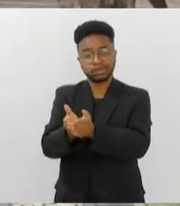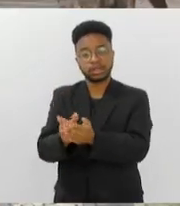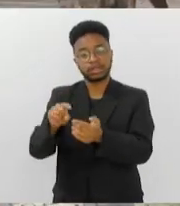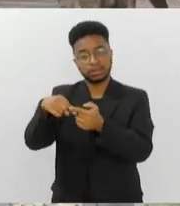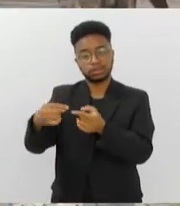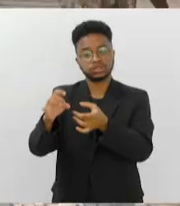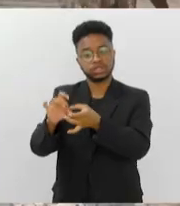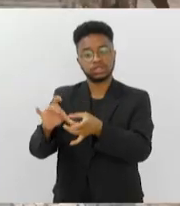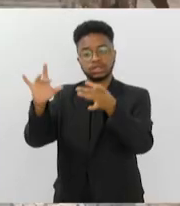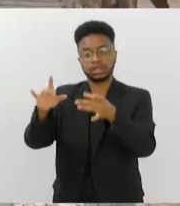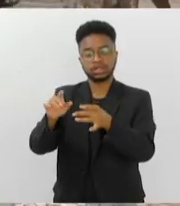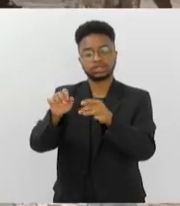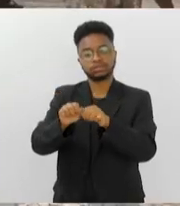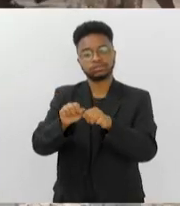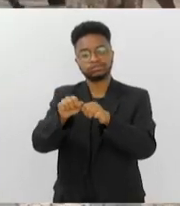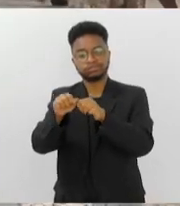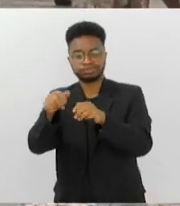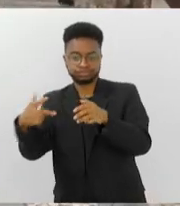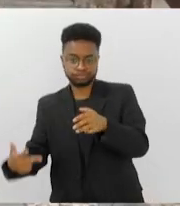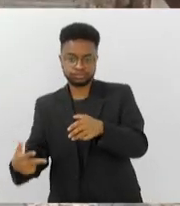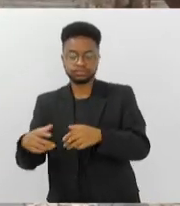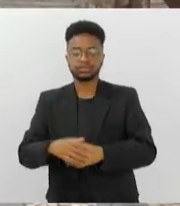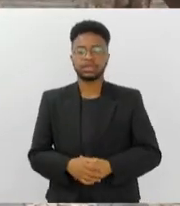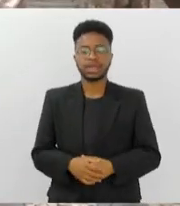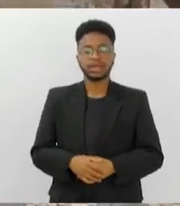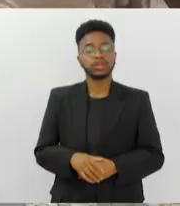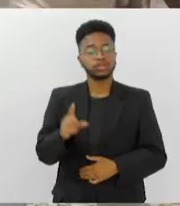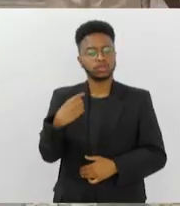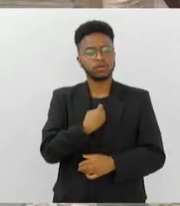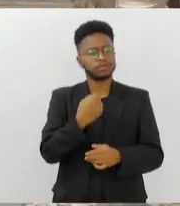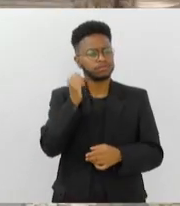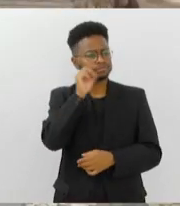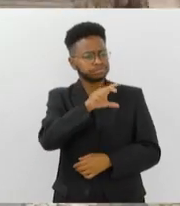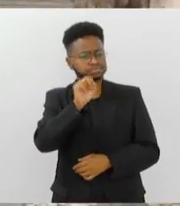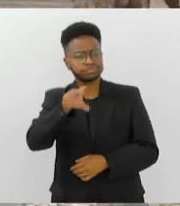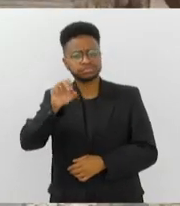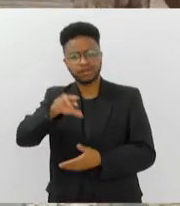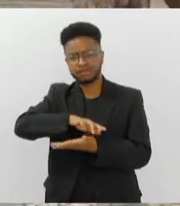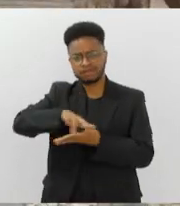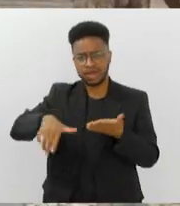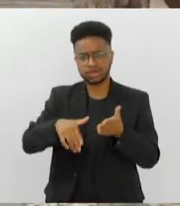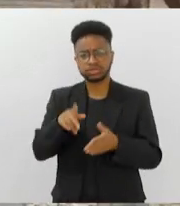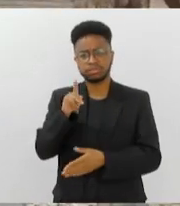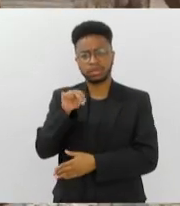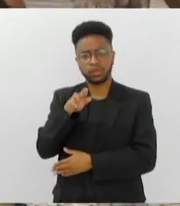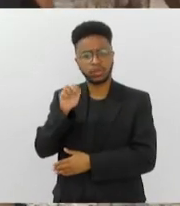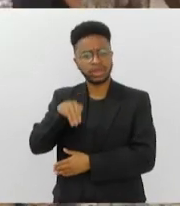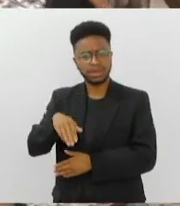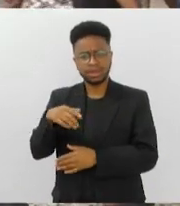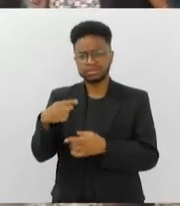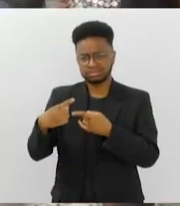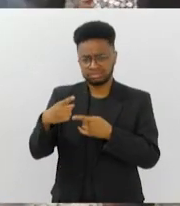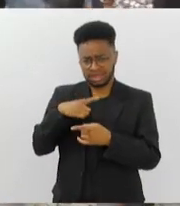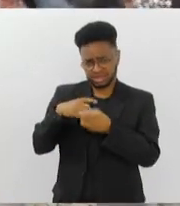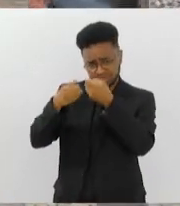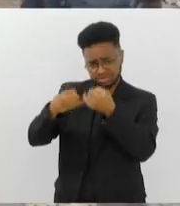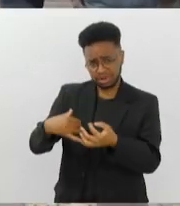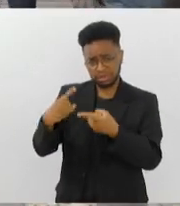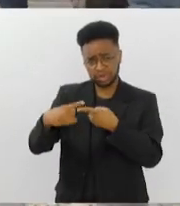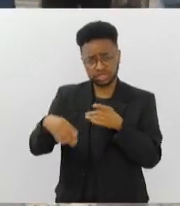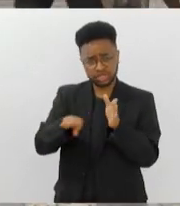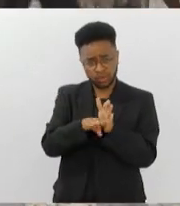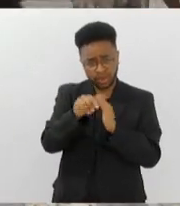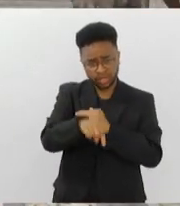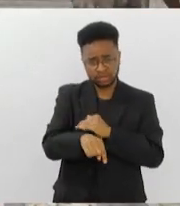condição possível. E tem sido muito comum a presença desses animais aqui na nossa costa. Tem alguma explicação para essa chegada desses animais aqui? PV, é muito